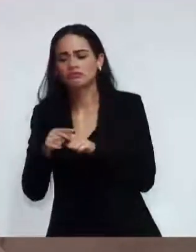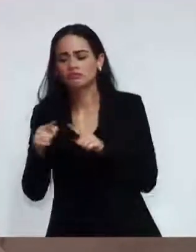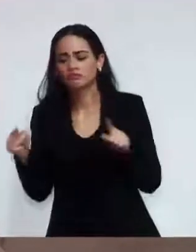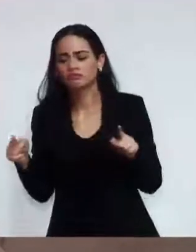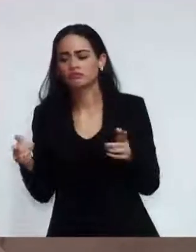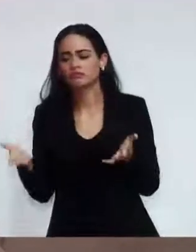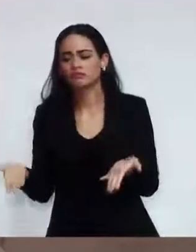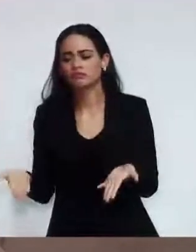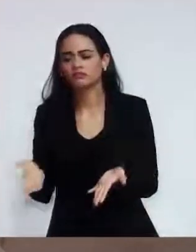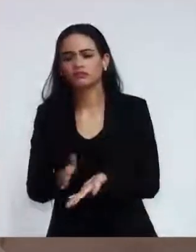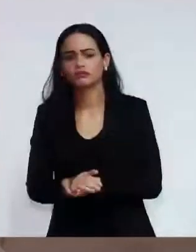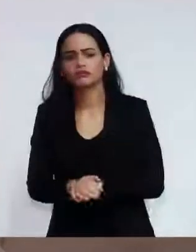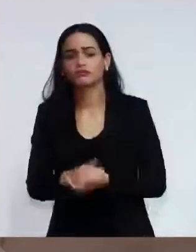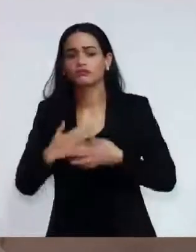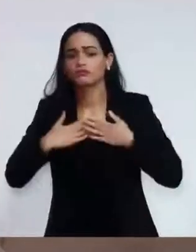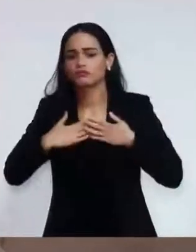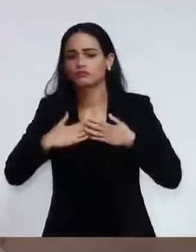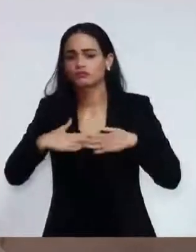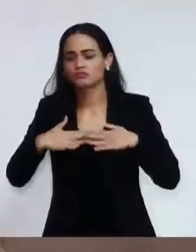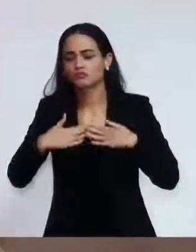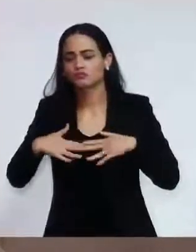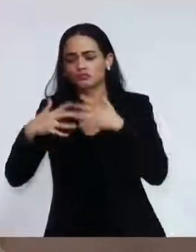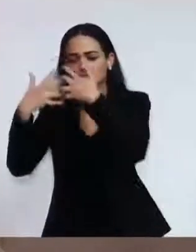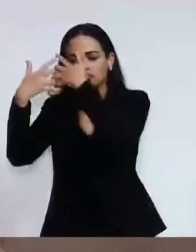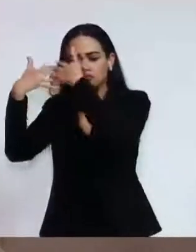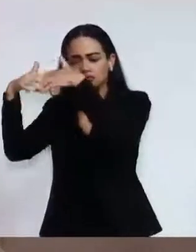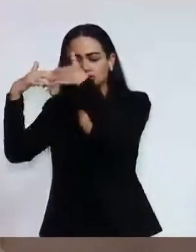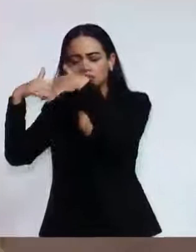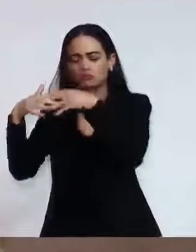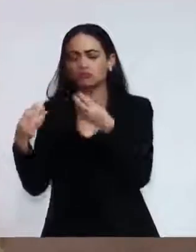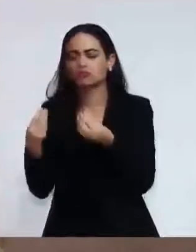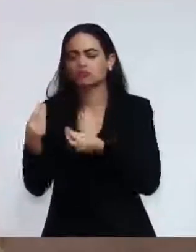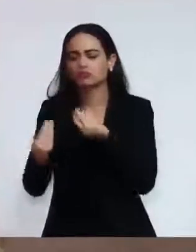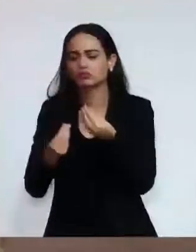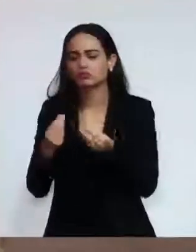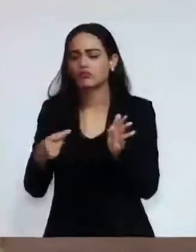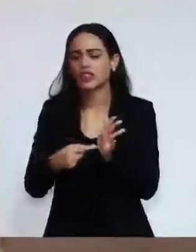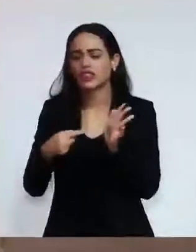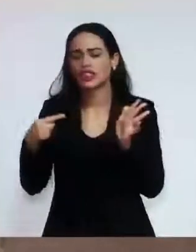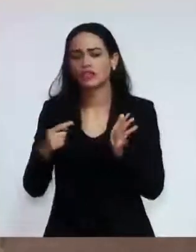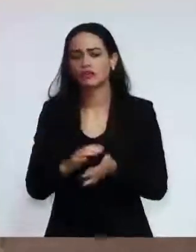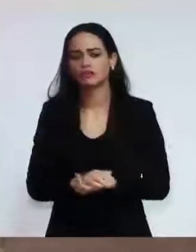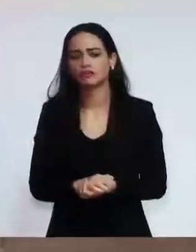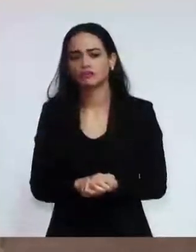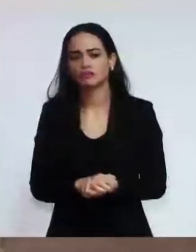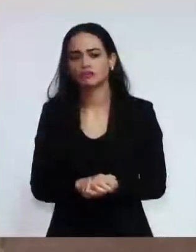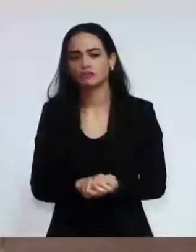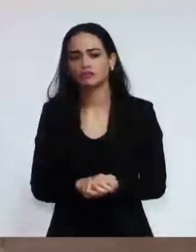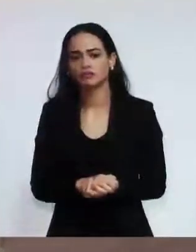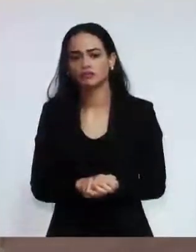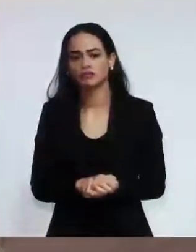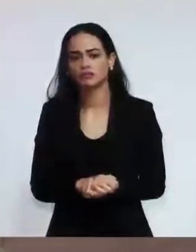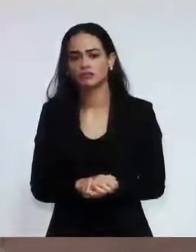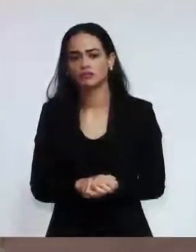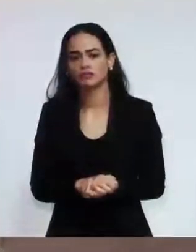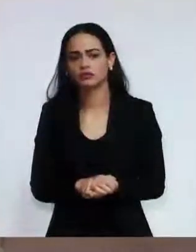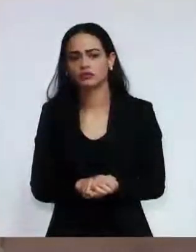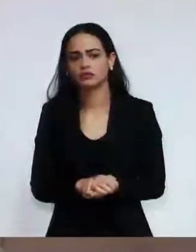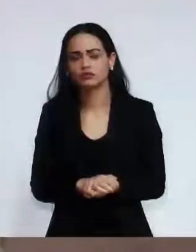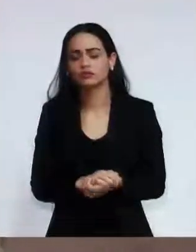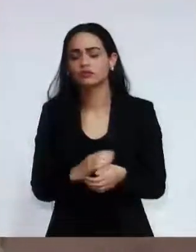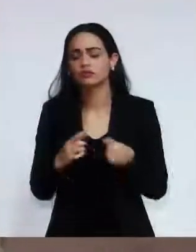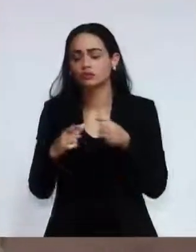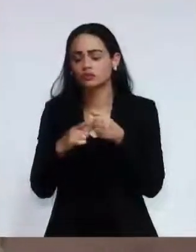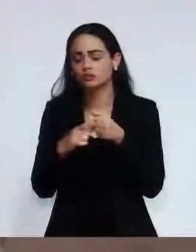analisar para que ele possa melhorar as condições financeiras dele, as condições financeiras da Guarda Municipal. Colocar em prática o artigo,